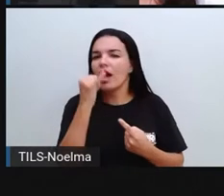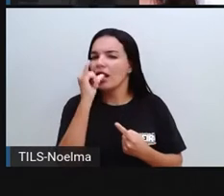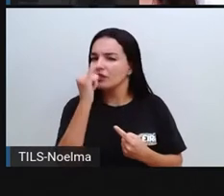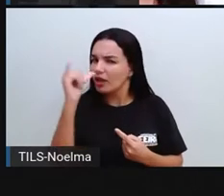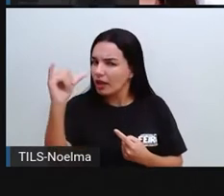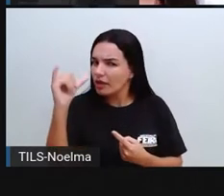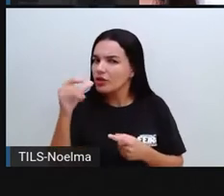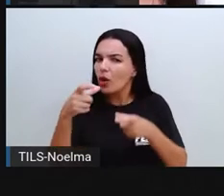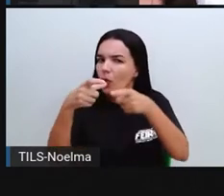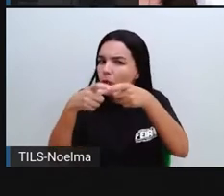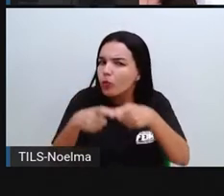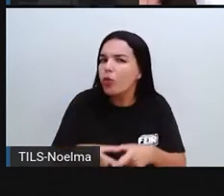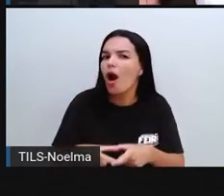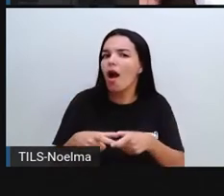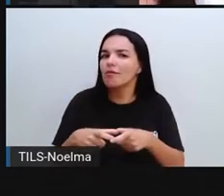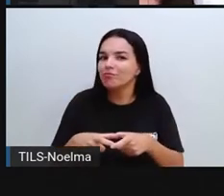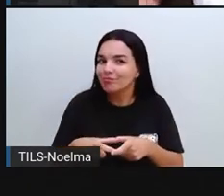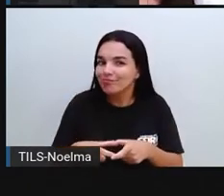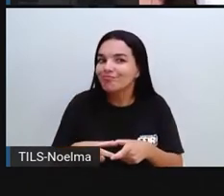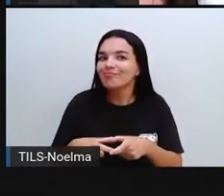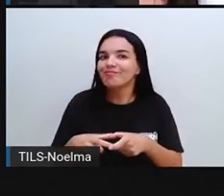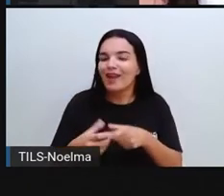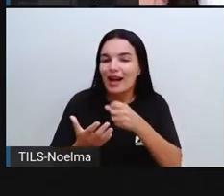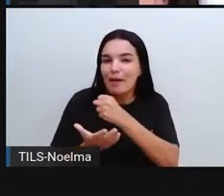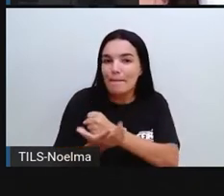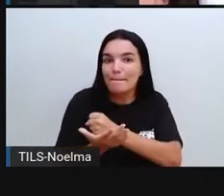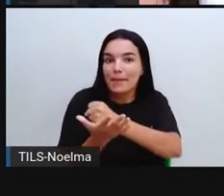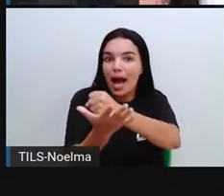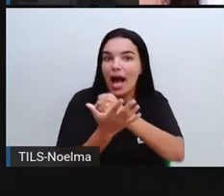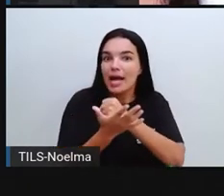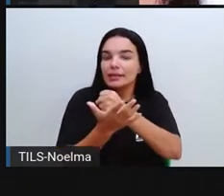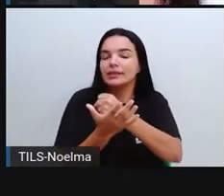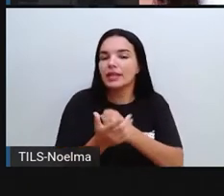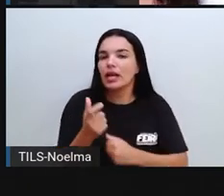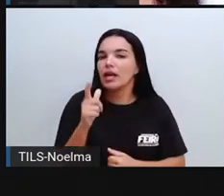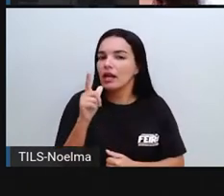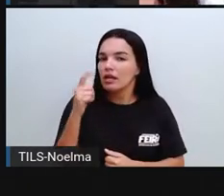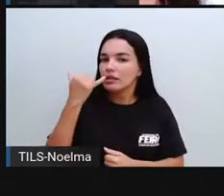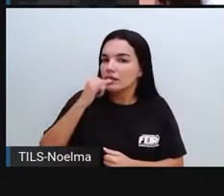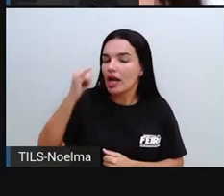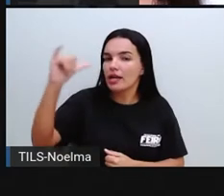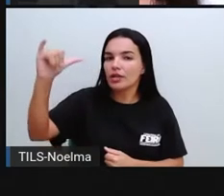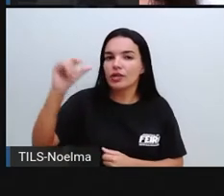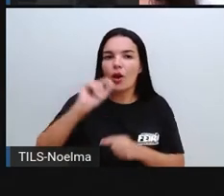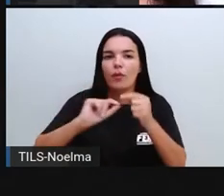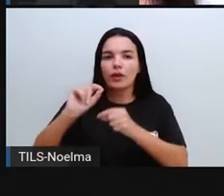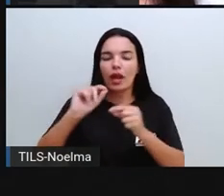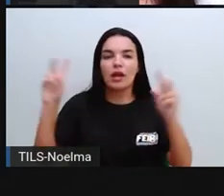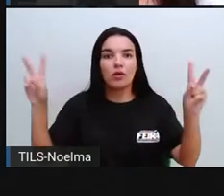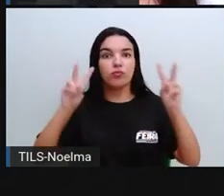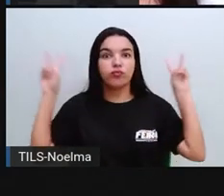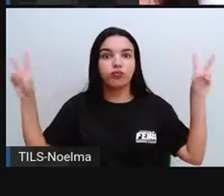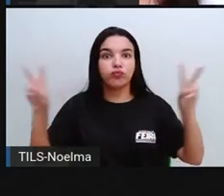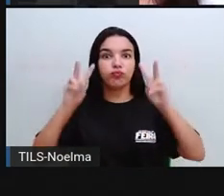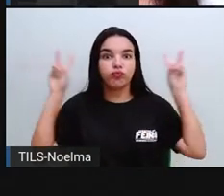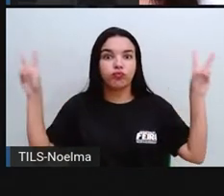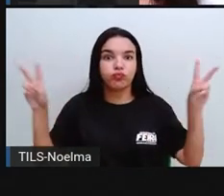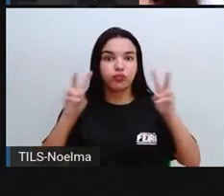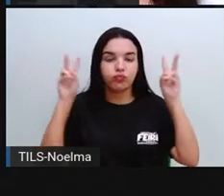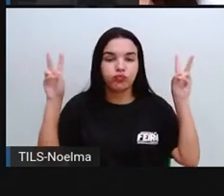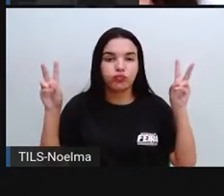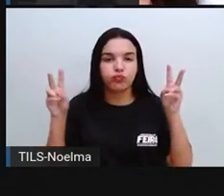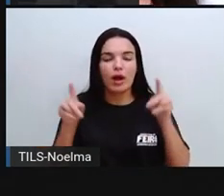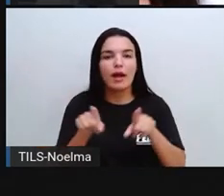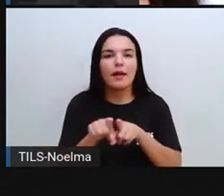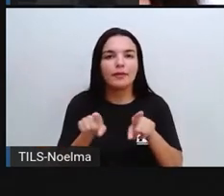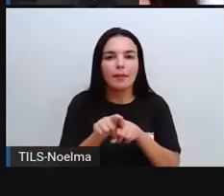pontes de energia, que seria a energia eólica a partir dos ventos, a hidrelétrica